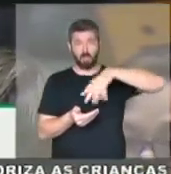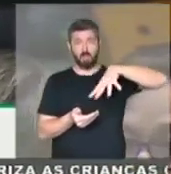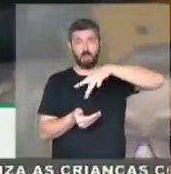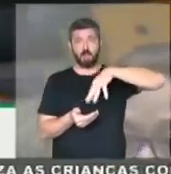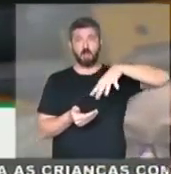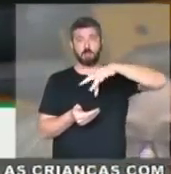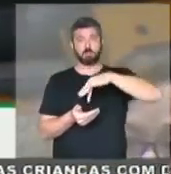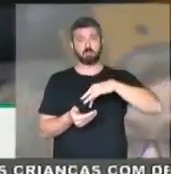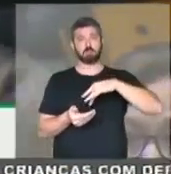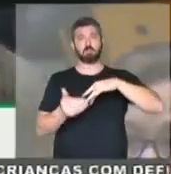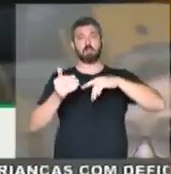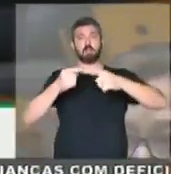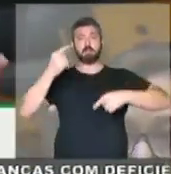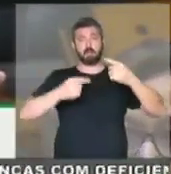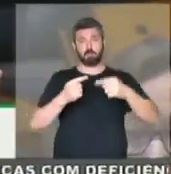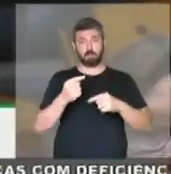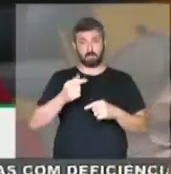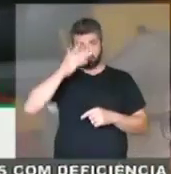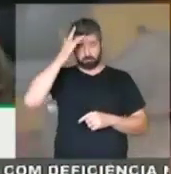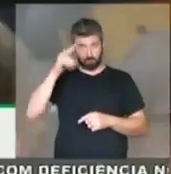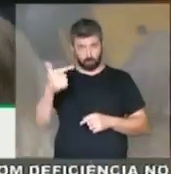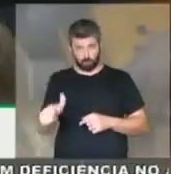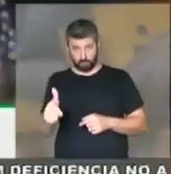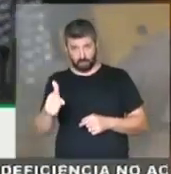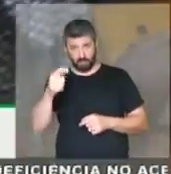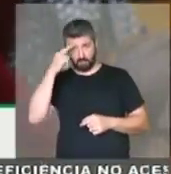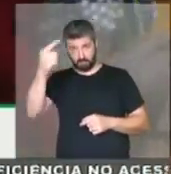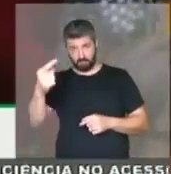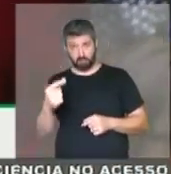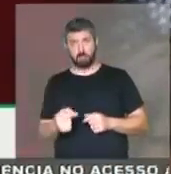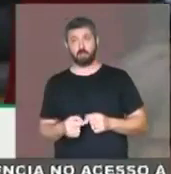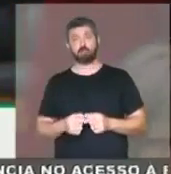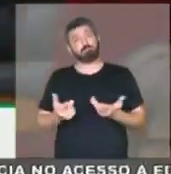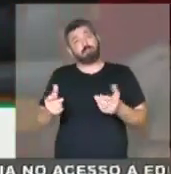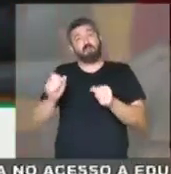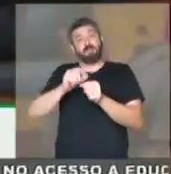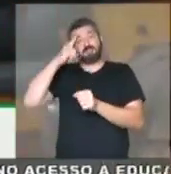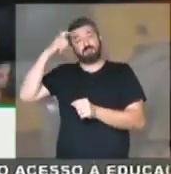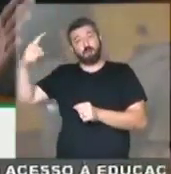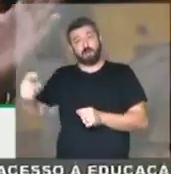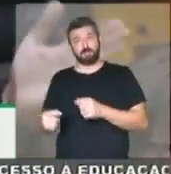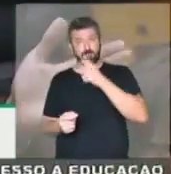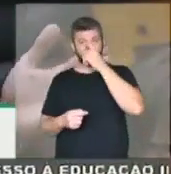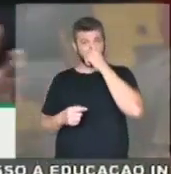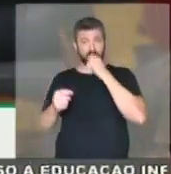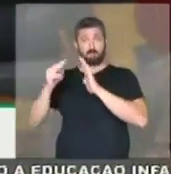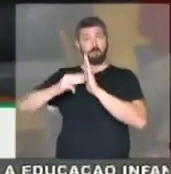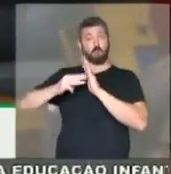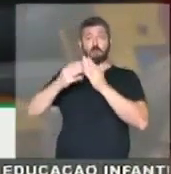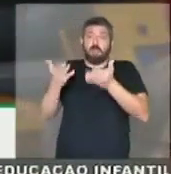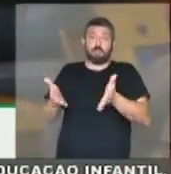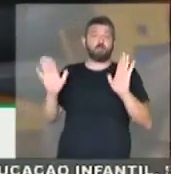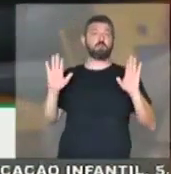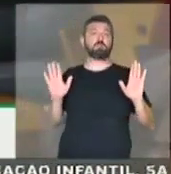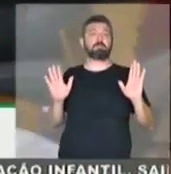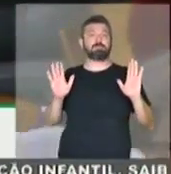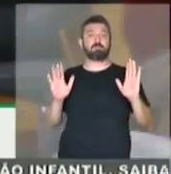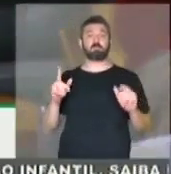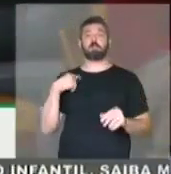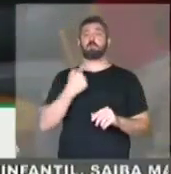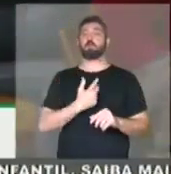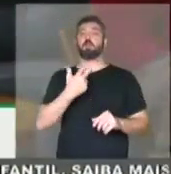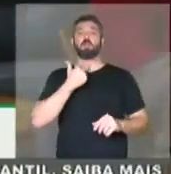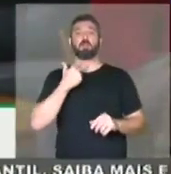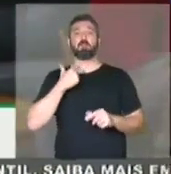é uma casa de debates. Quem não as tem se utiliza de violência, se utiliza desses métodos, que nós não podemos,